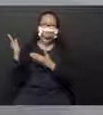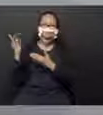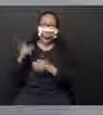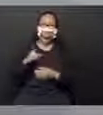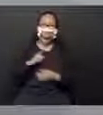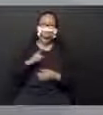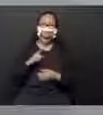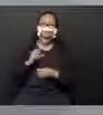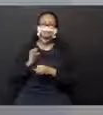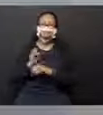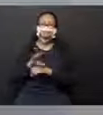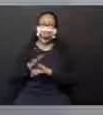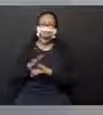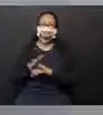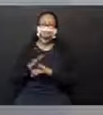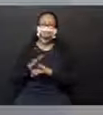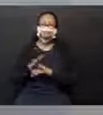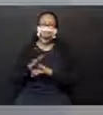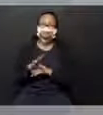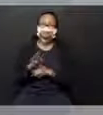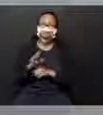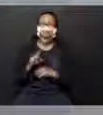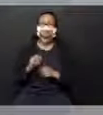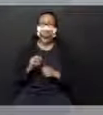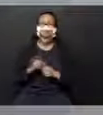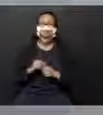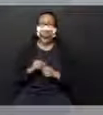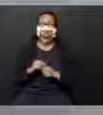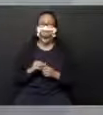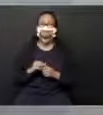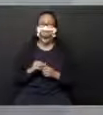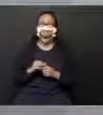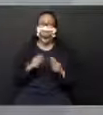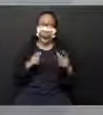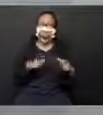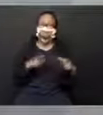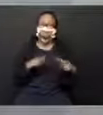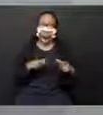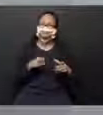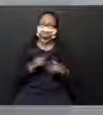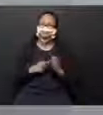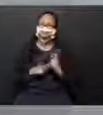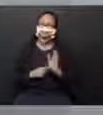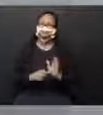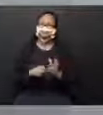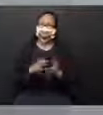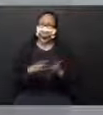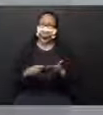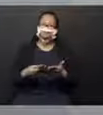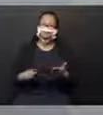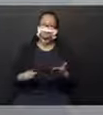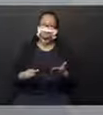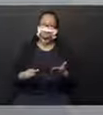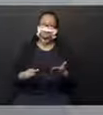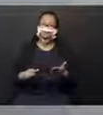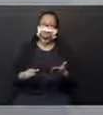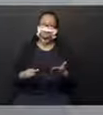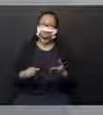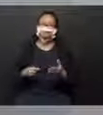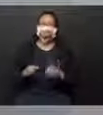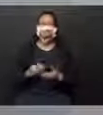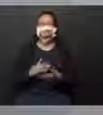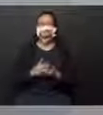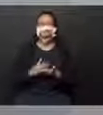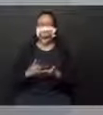minha lanterna e nós vamos projetar de acordo com as posições que aparecem aí na apostila de vocês. Então, vamos lá!